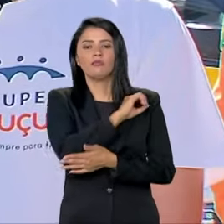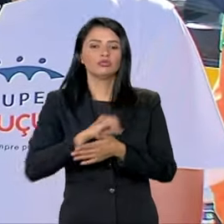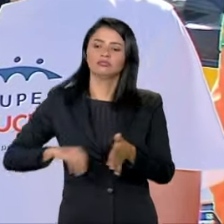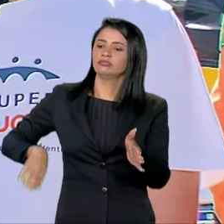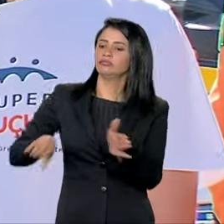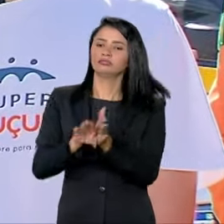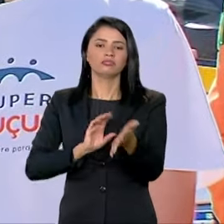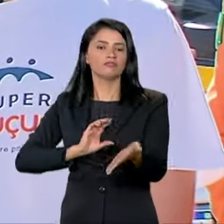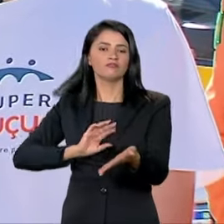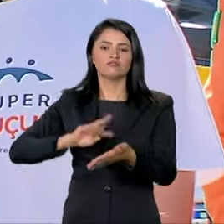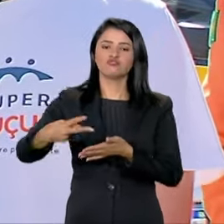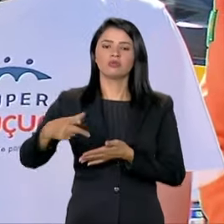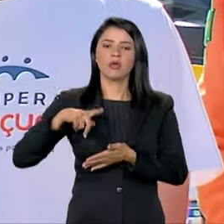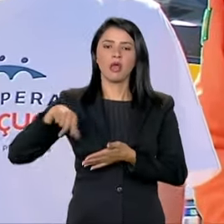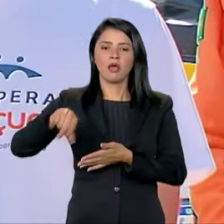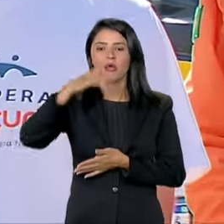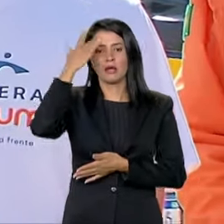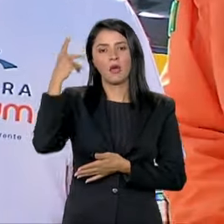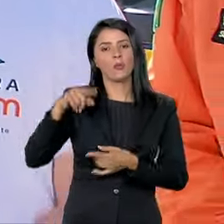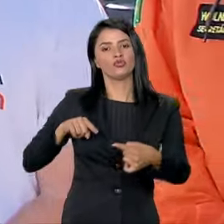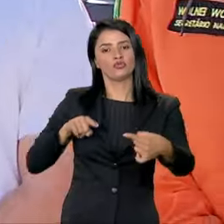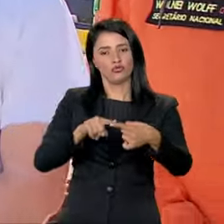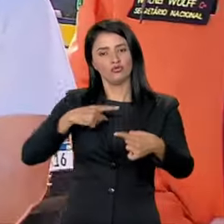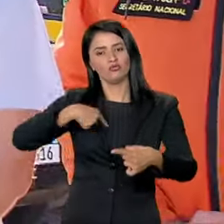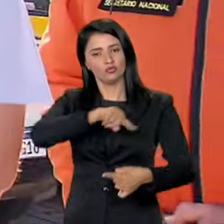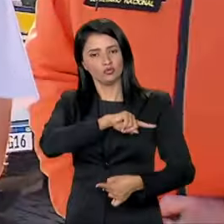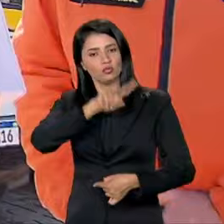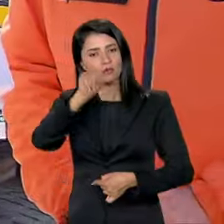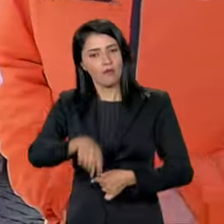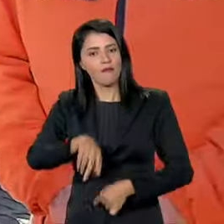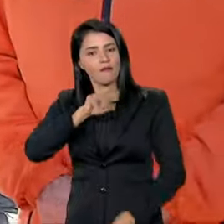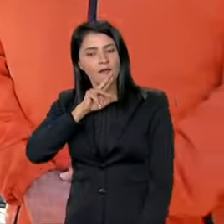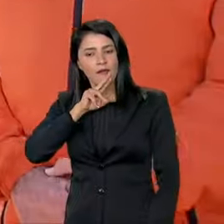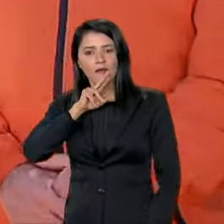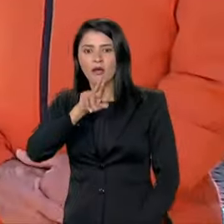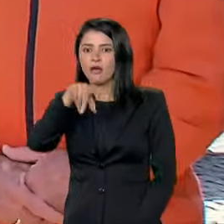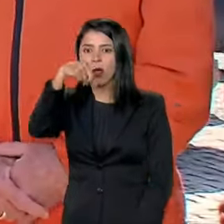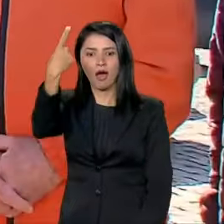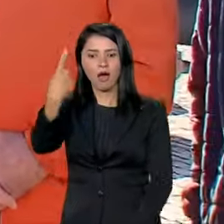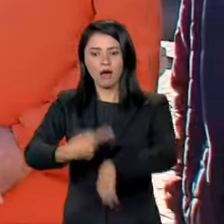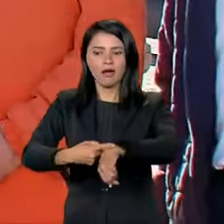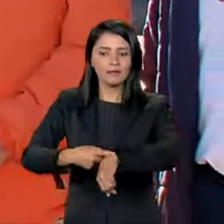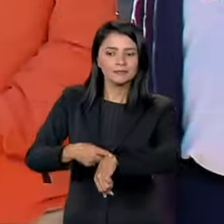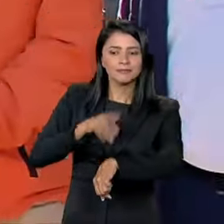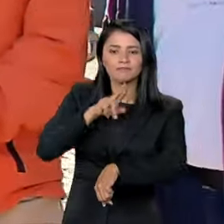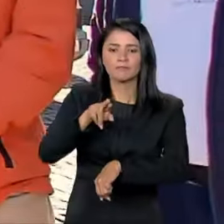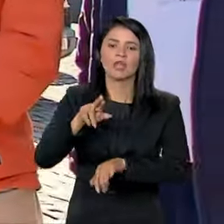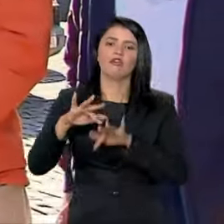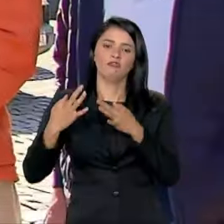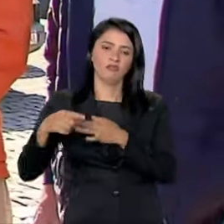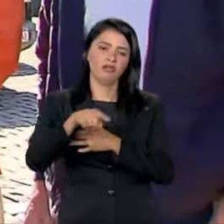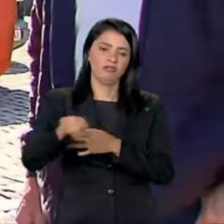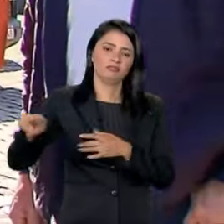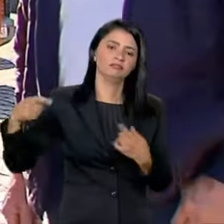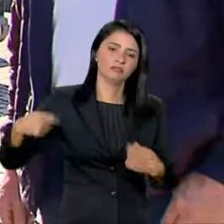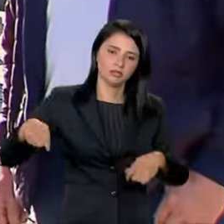para atender aquele que é o nosso objetivo, que é a resposta imediata para as famílias que precisam.